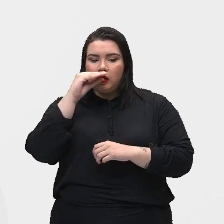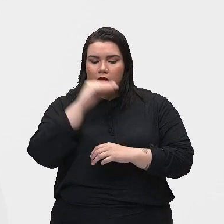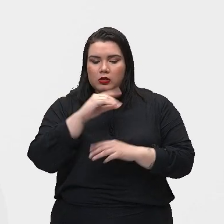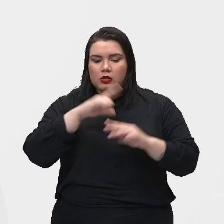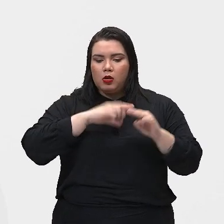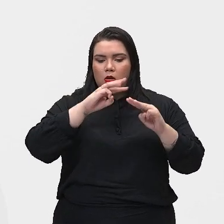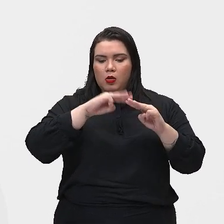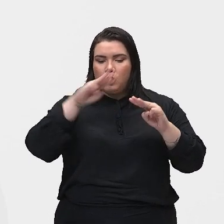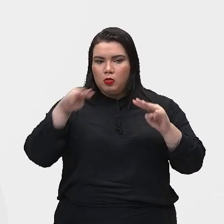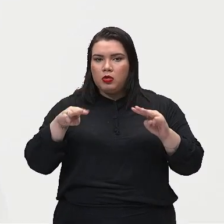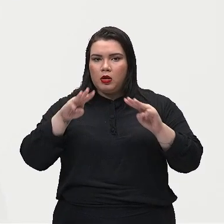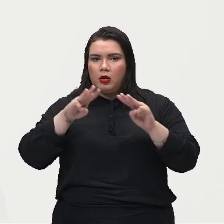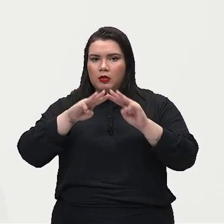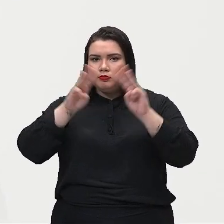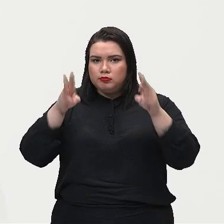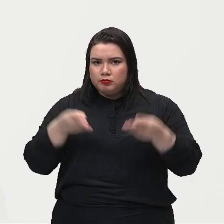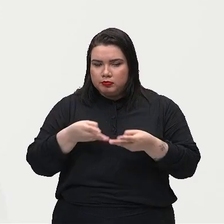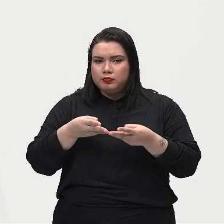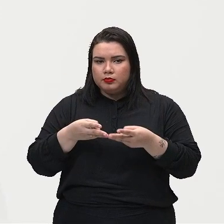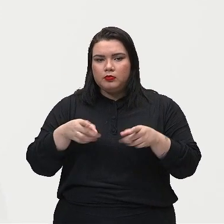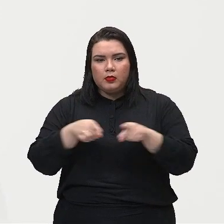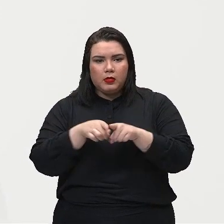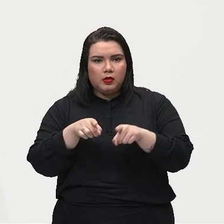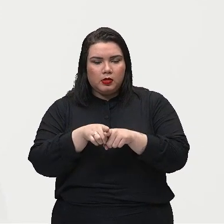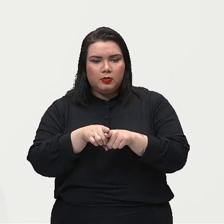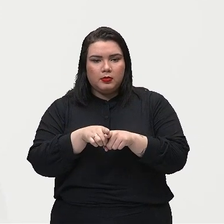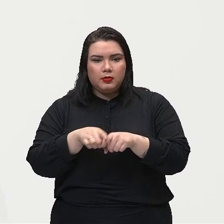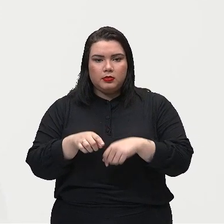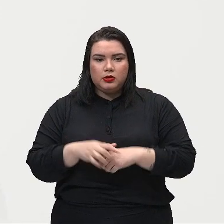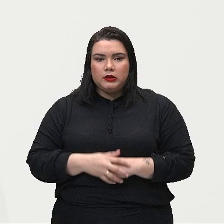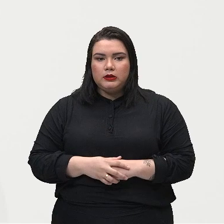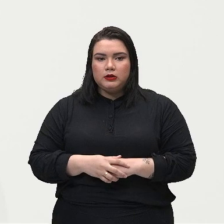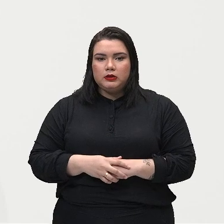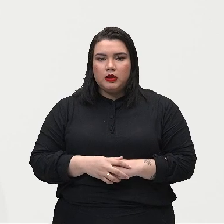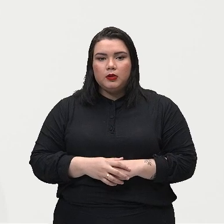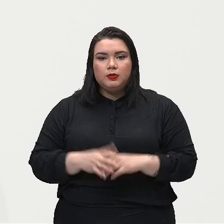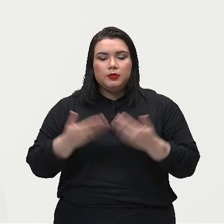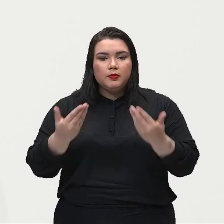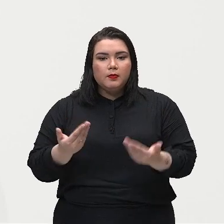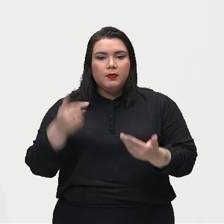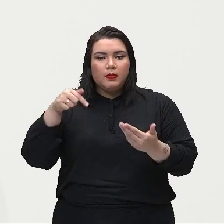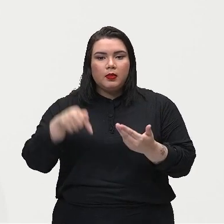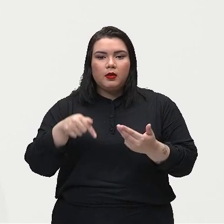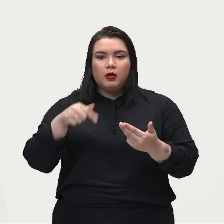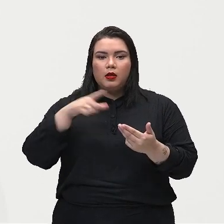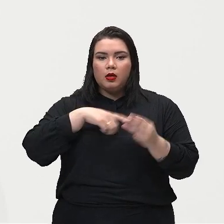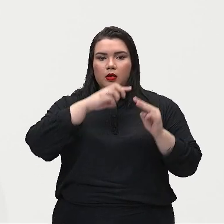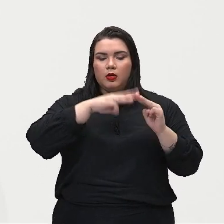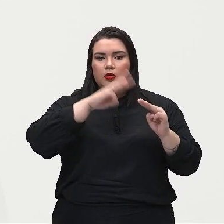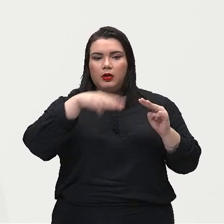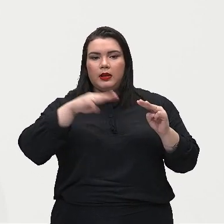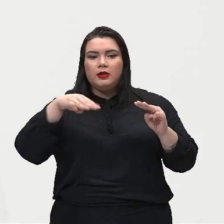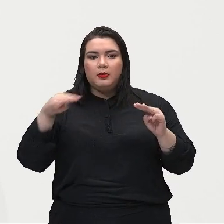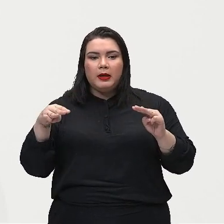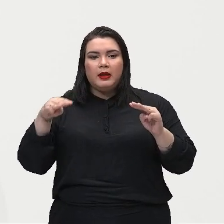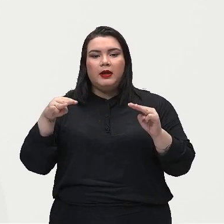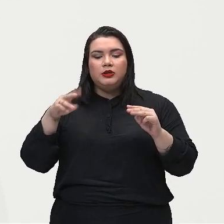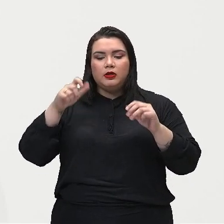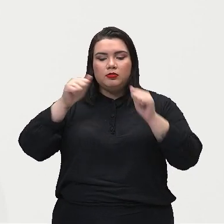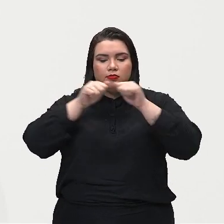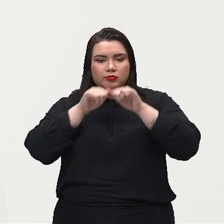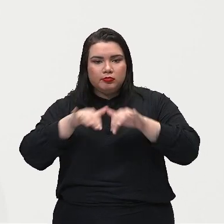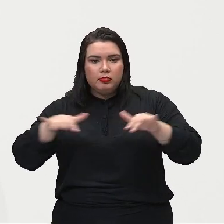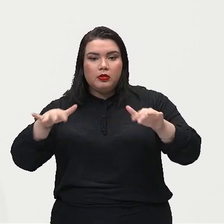por meio de ondas eletromagnéticas. Essas ondas, elas podem se propagar no vácuo, tá?